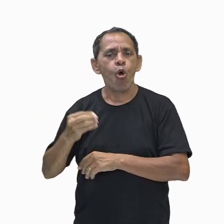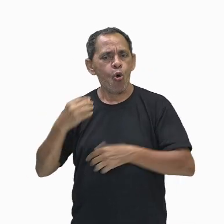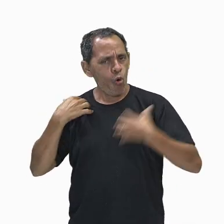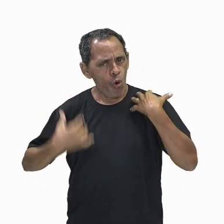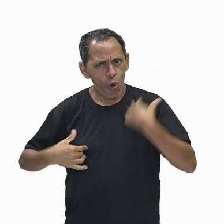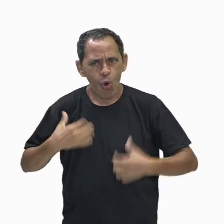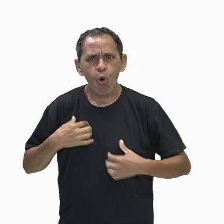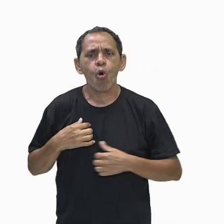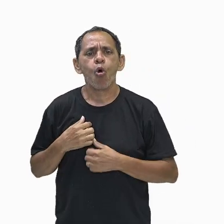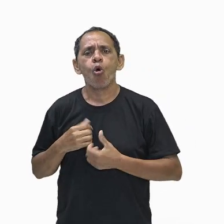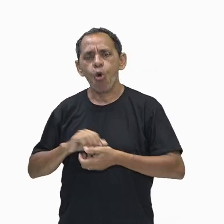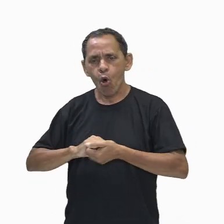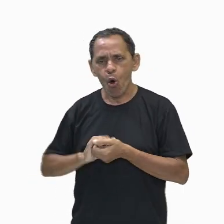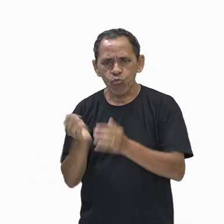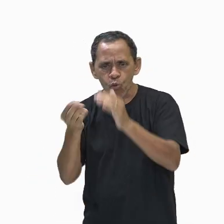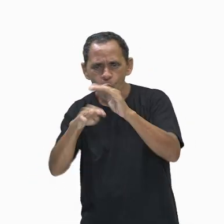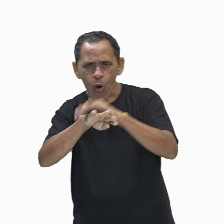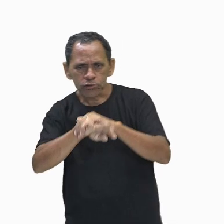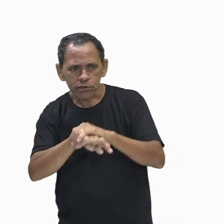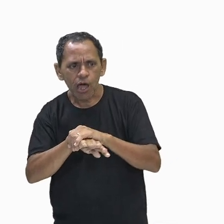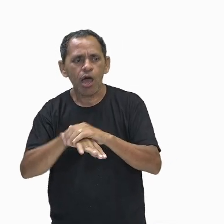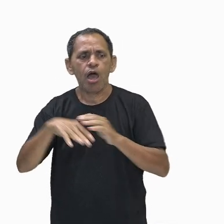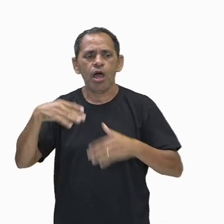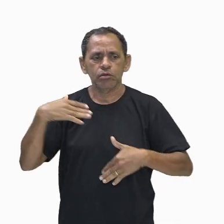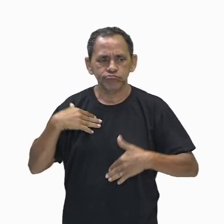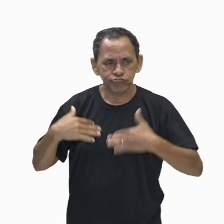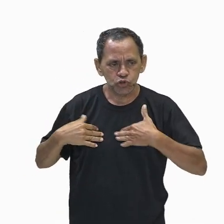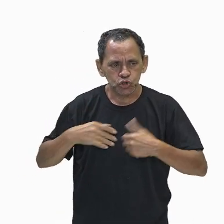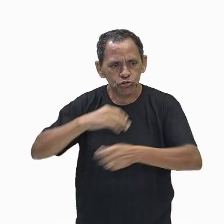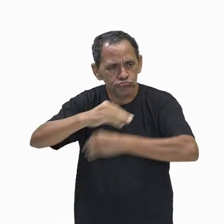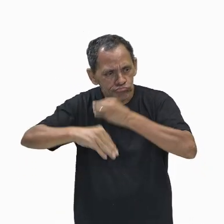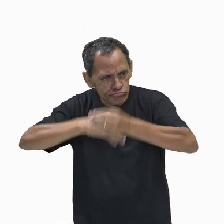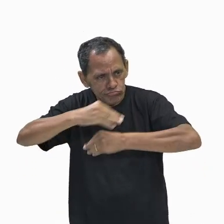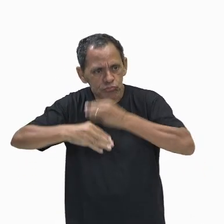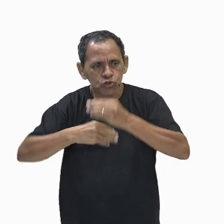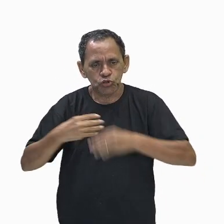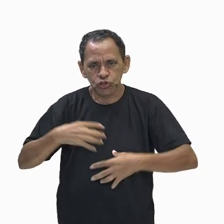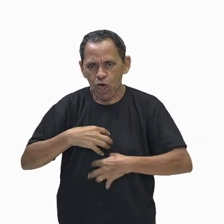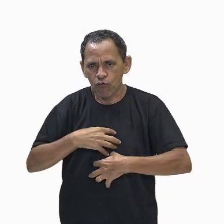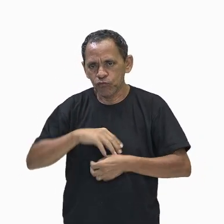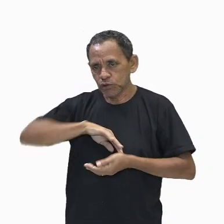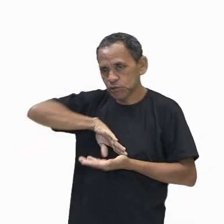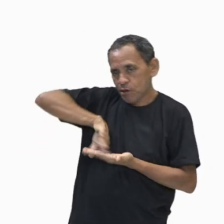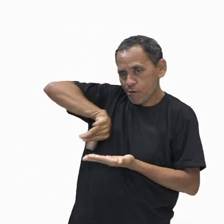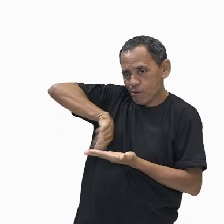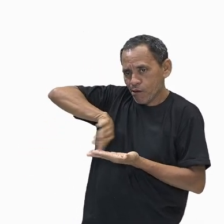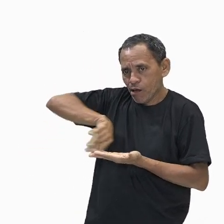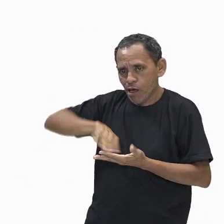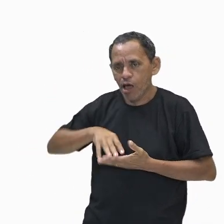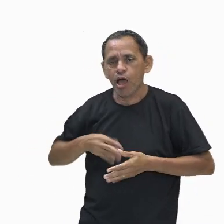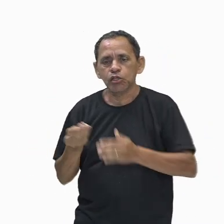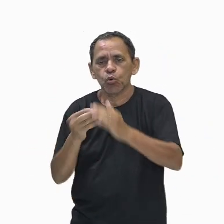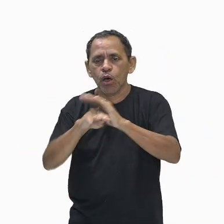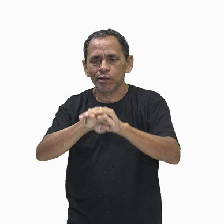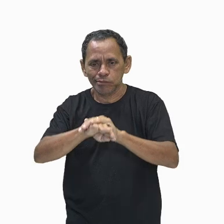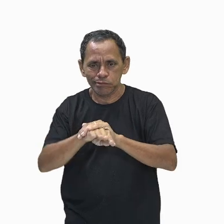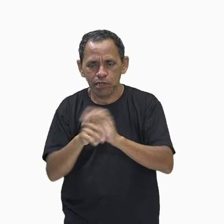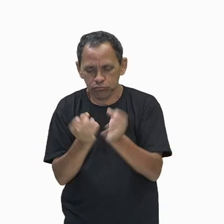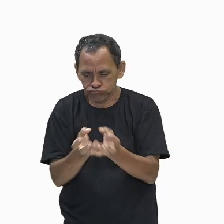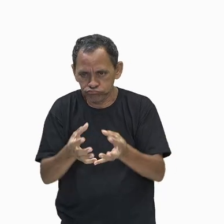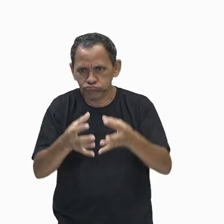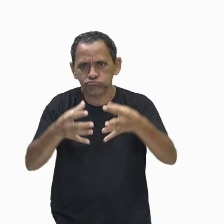morrer, o corpo era embalsamado, as vísceras, elas eram retiradas e guardadas nos vasos